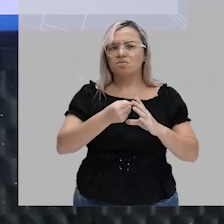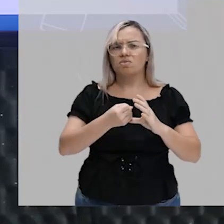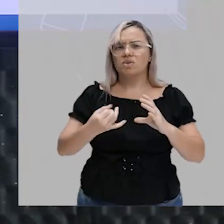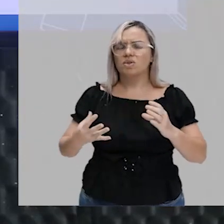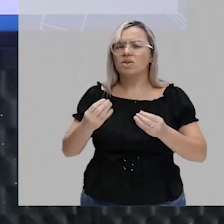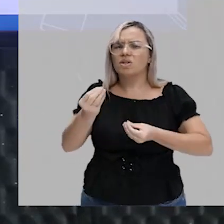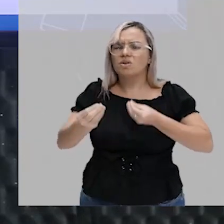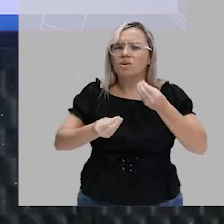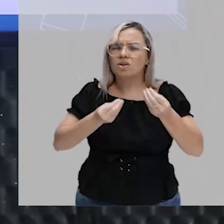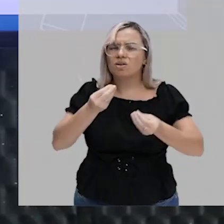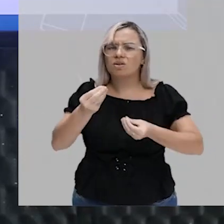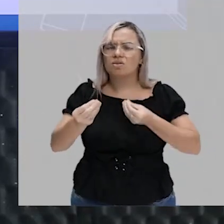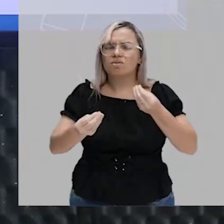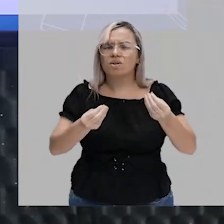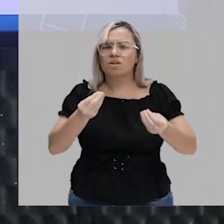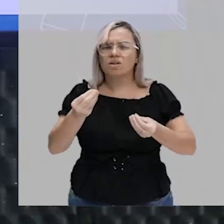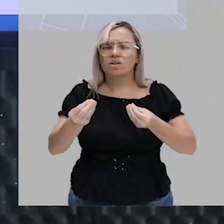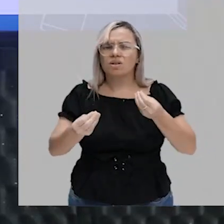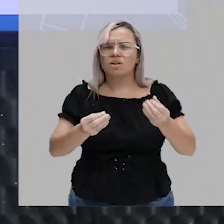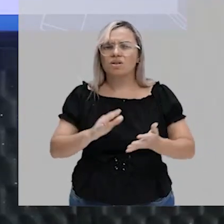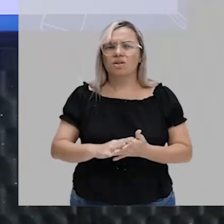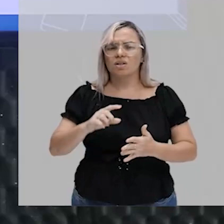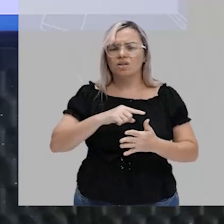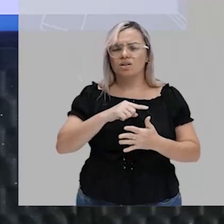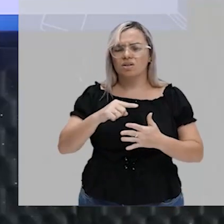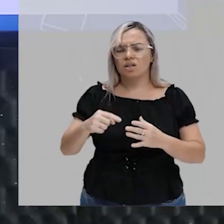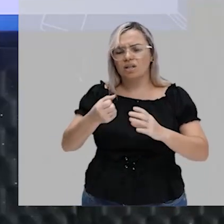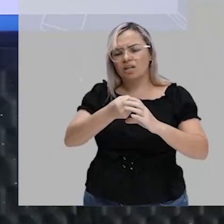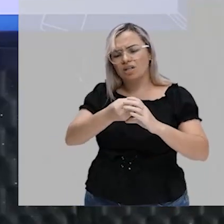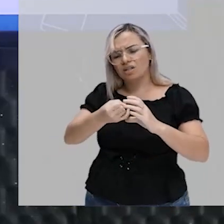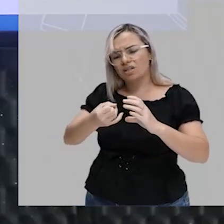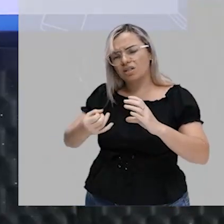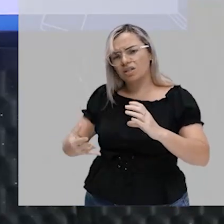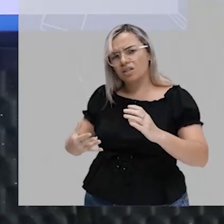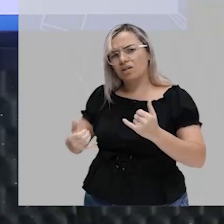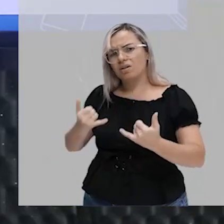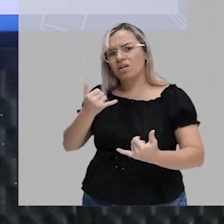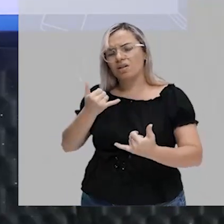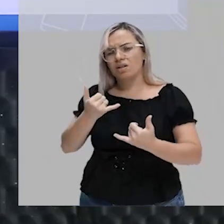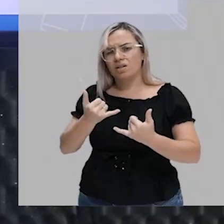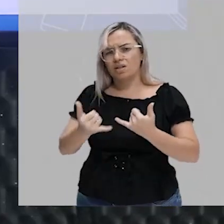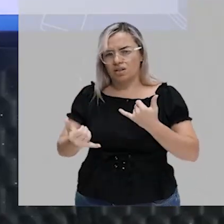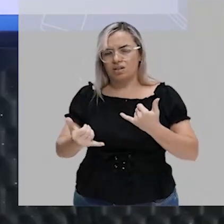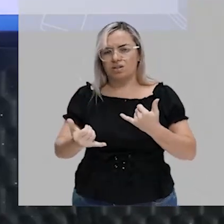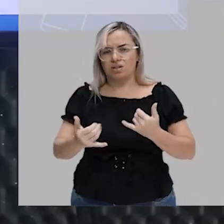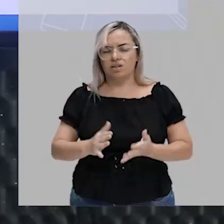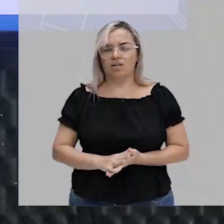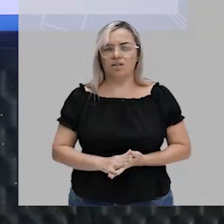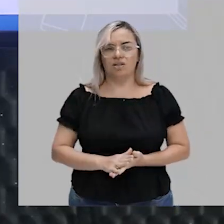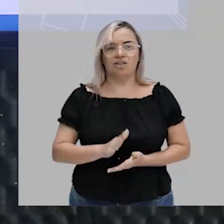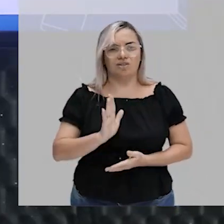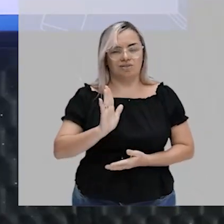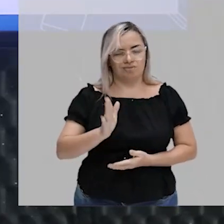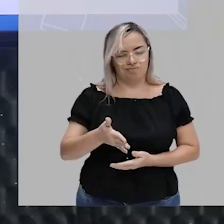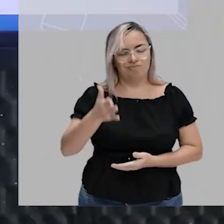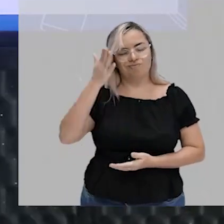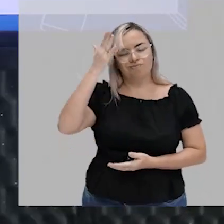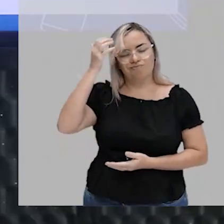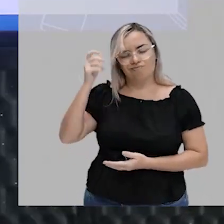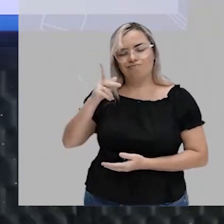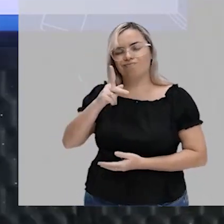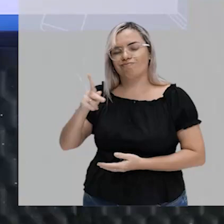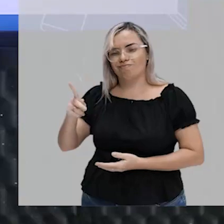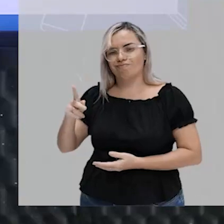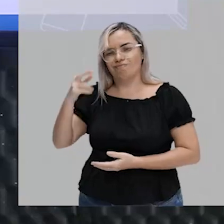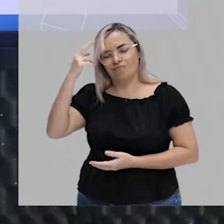como assim, o que que eu vou dizer que é a propriedade em comum entre eles? O professor de história, ele já sabe, eu tenho certeza disso. Ele